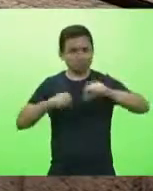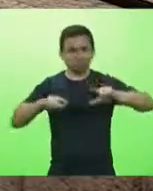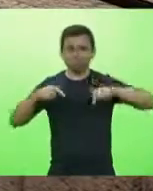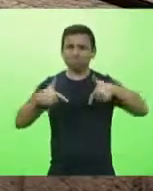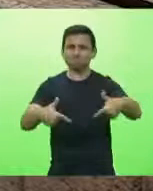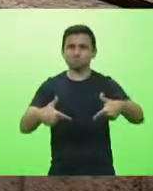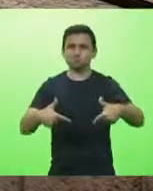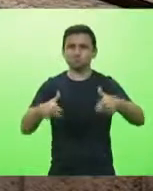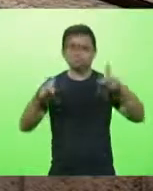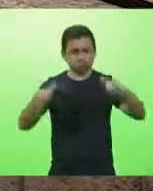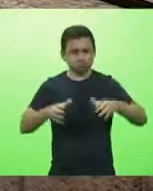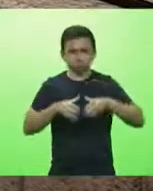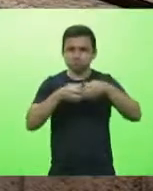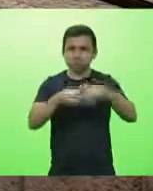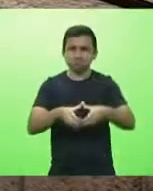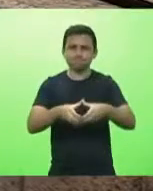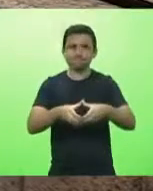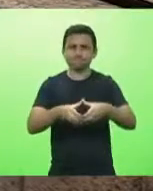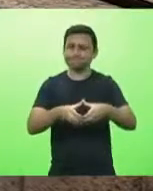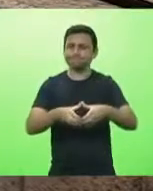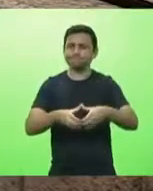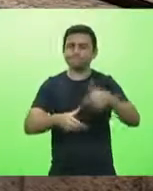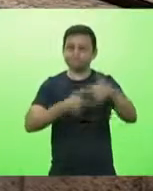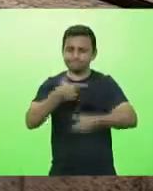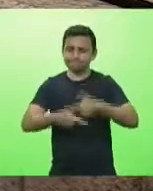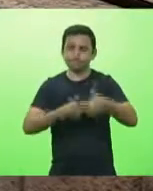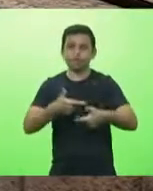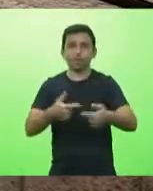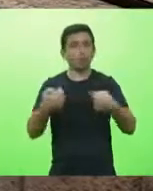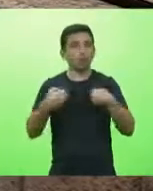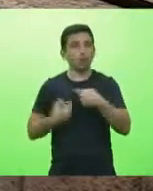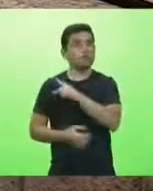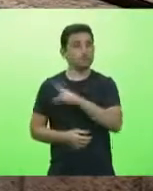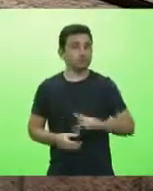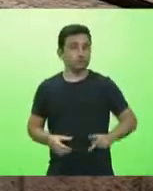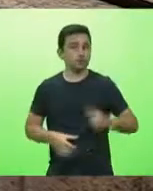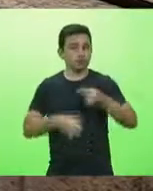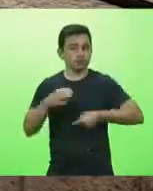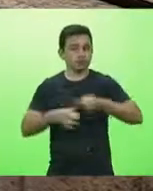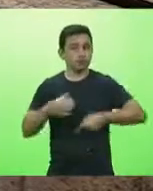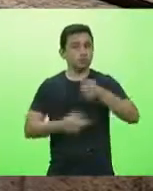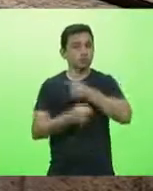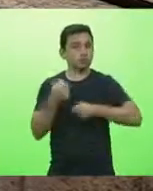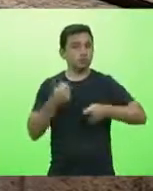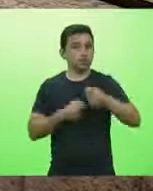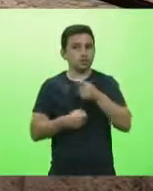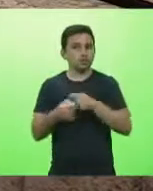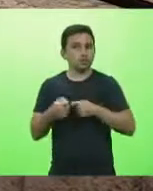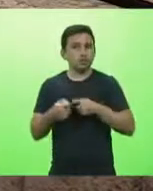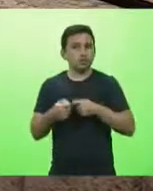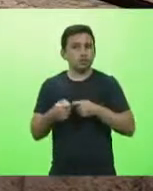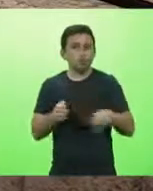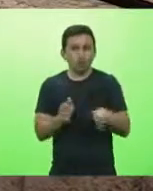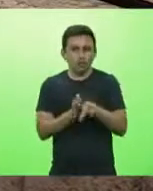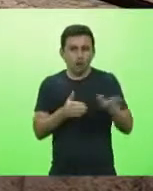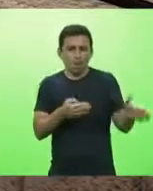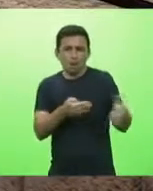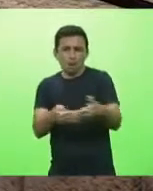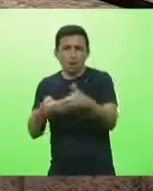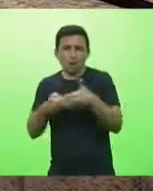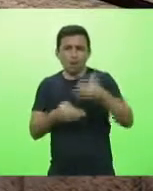de guerra seja o que for mas também como presidente da comissão de economia não cabe lockdown cabe